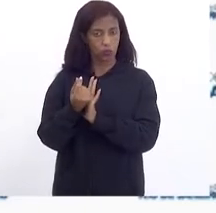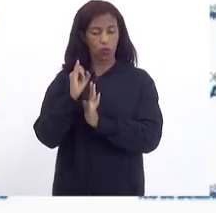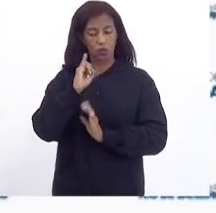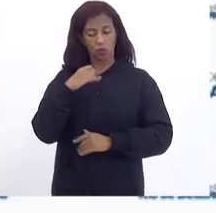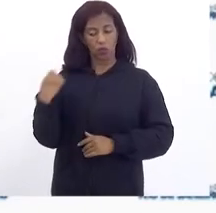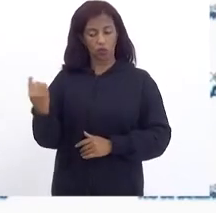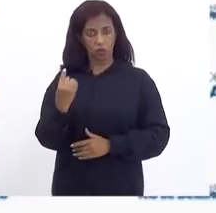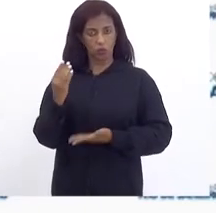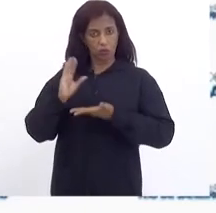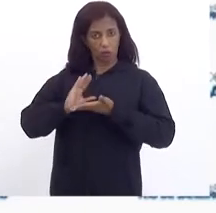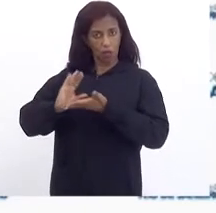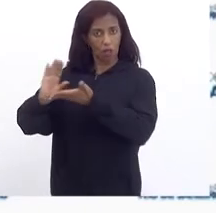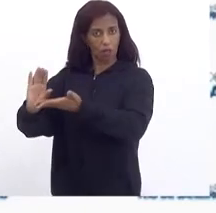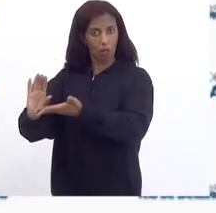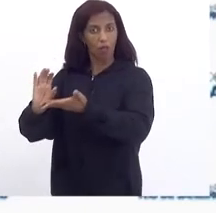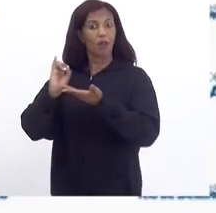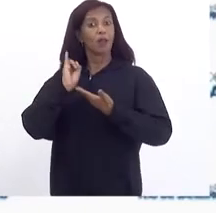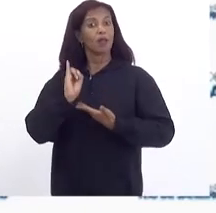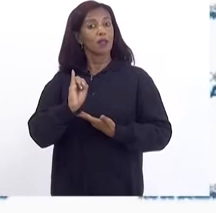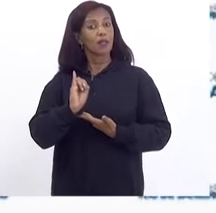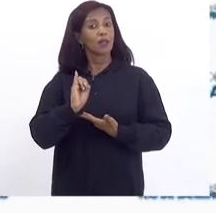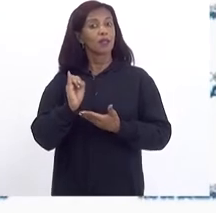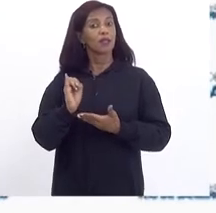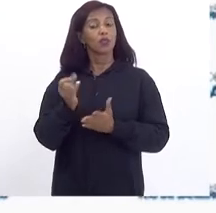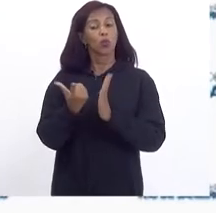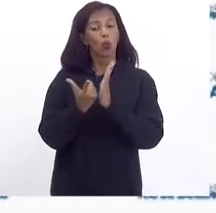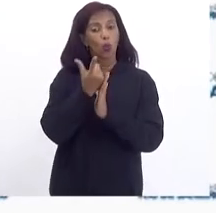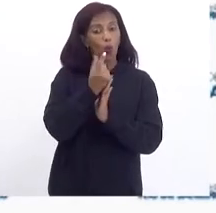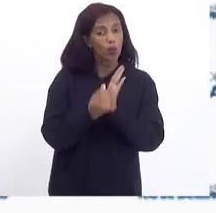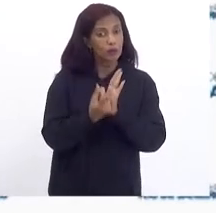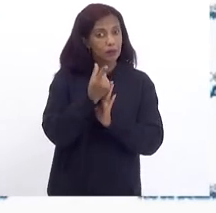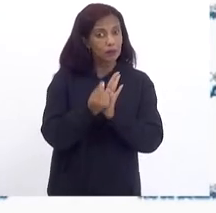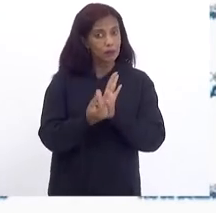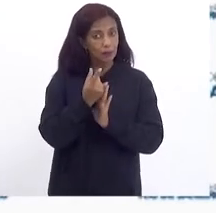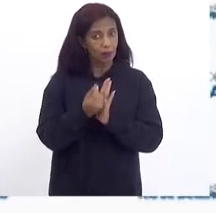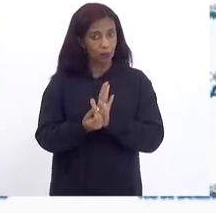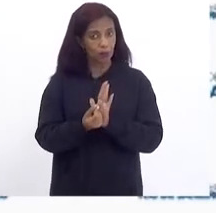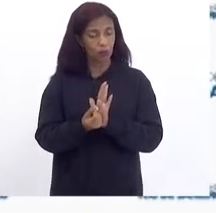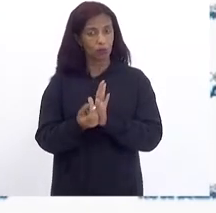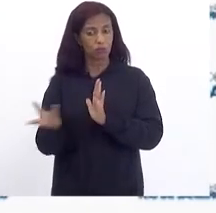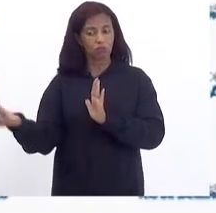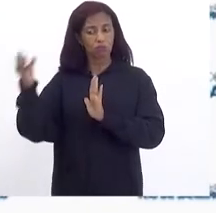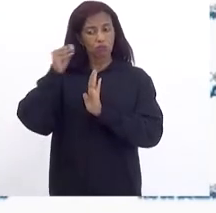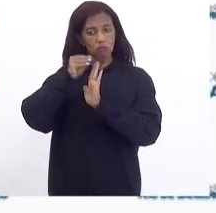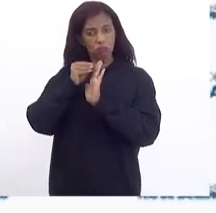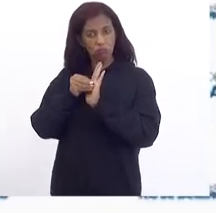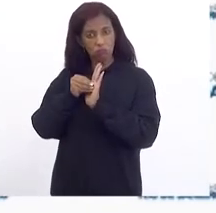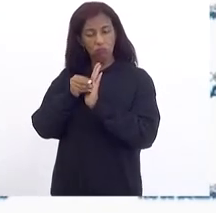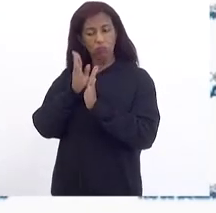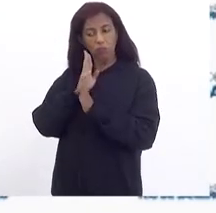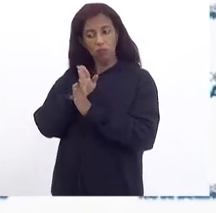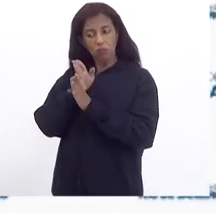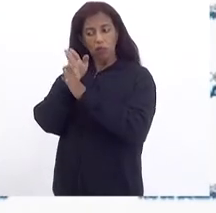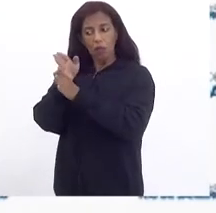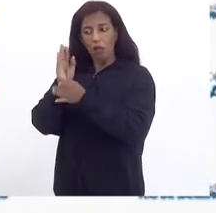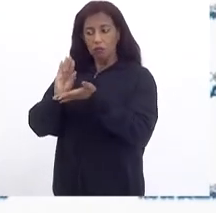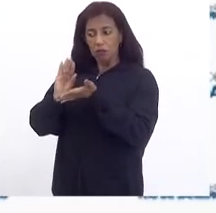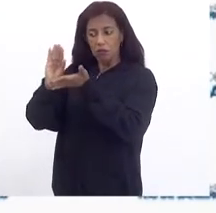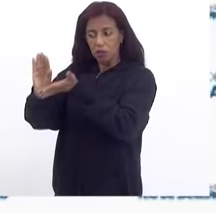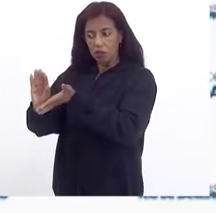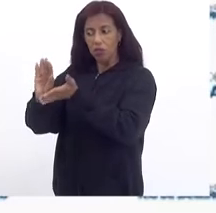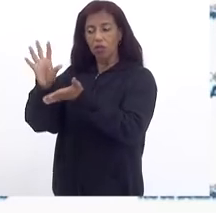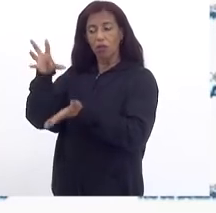Que dar incentivos Que eles sejam Através do orçamento Colocando recursos Efetivamente Destinados A esse ou aquele setor